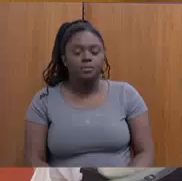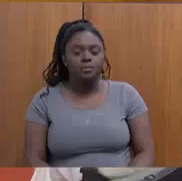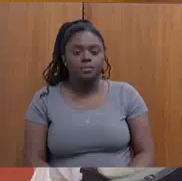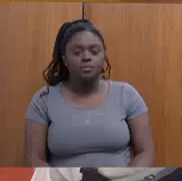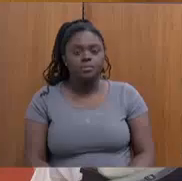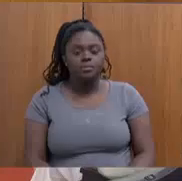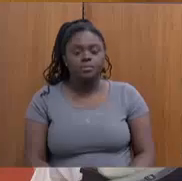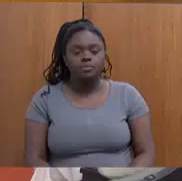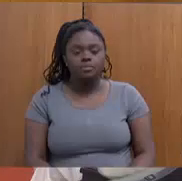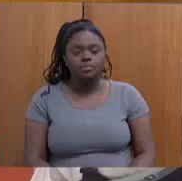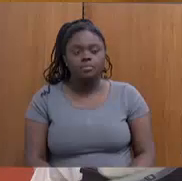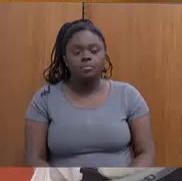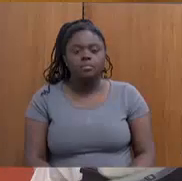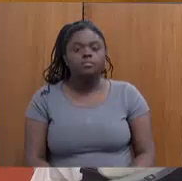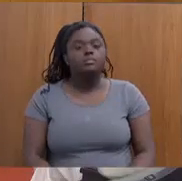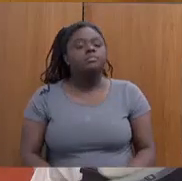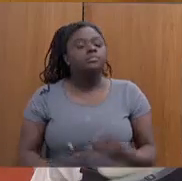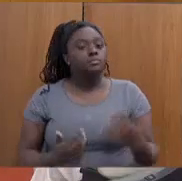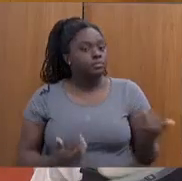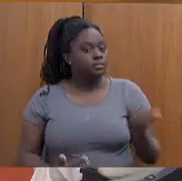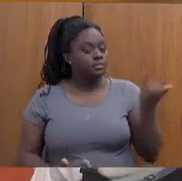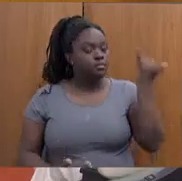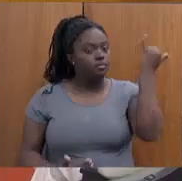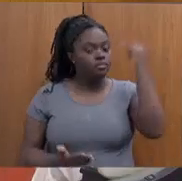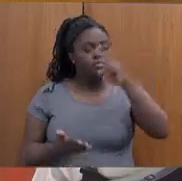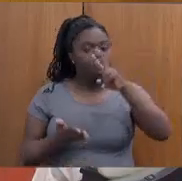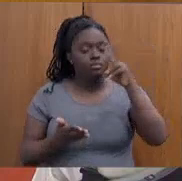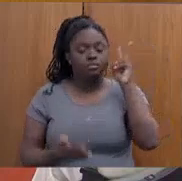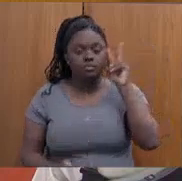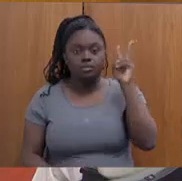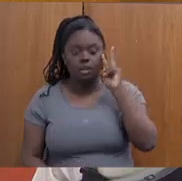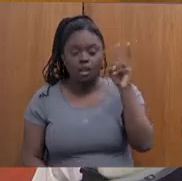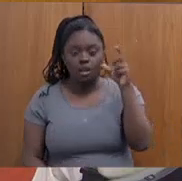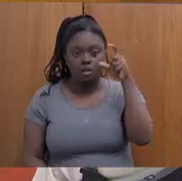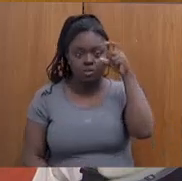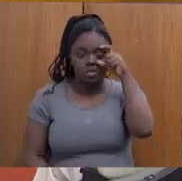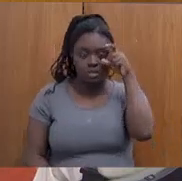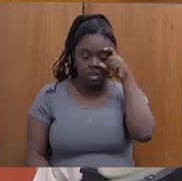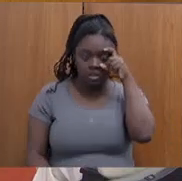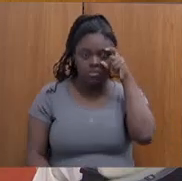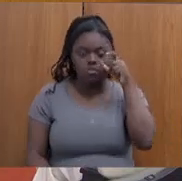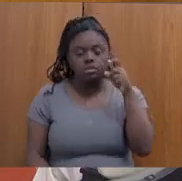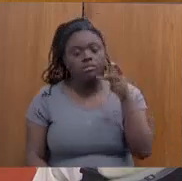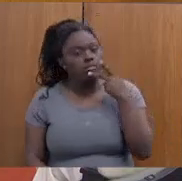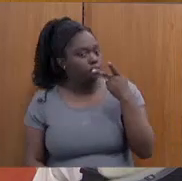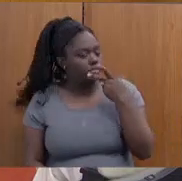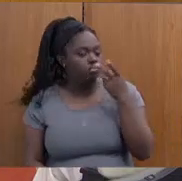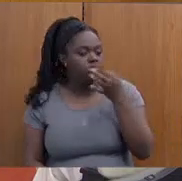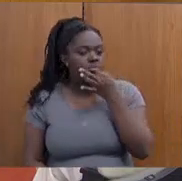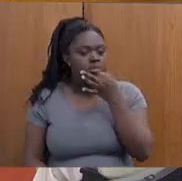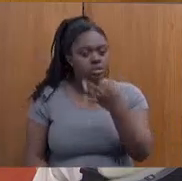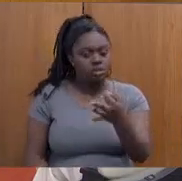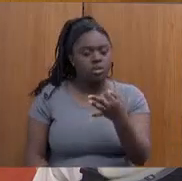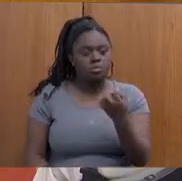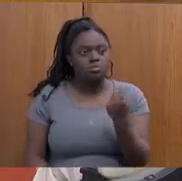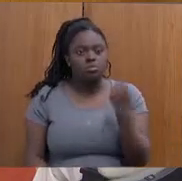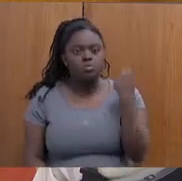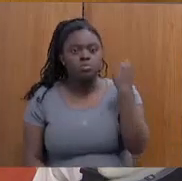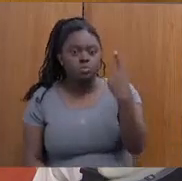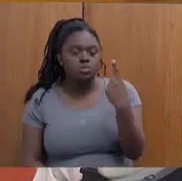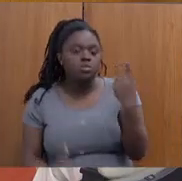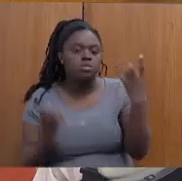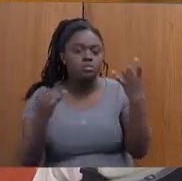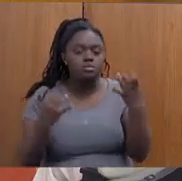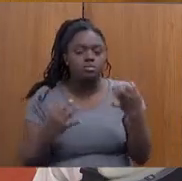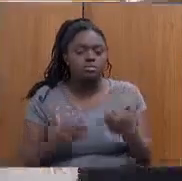que até é importante lembrar que o Zema fez uma crítica absurda recentemente com relação à questão